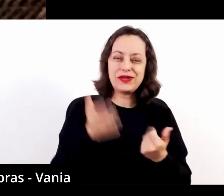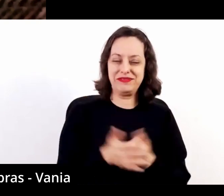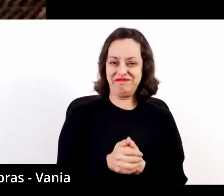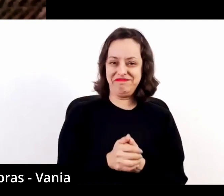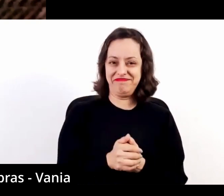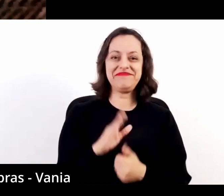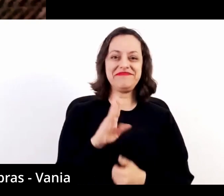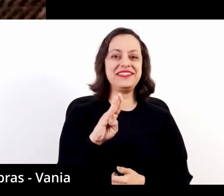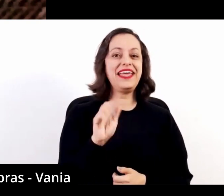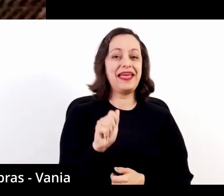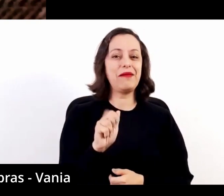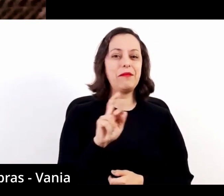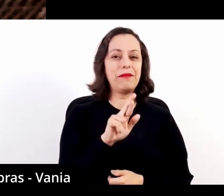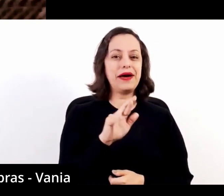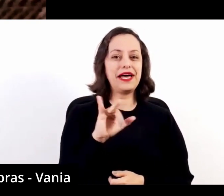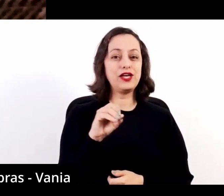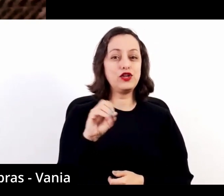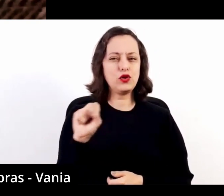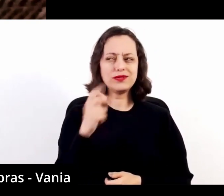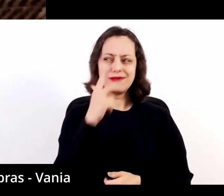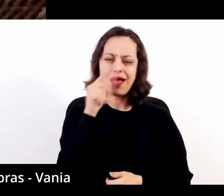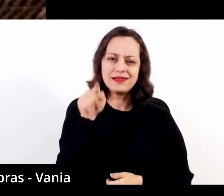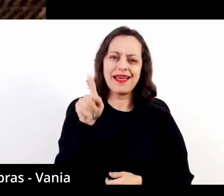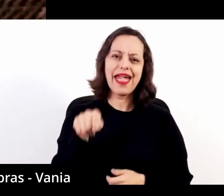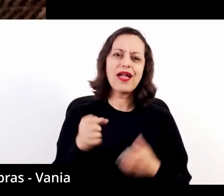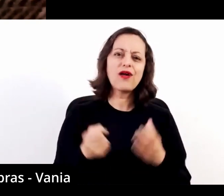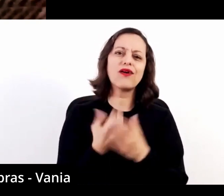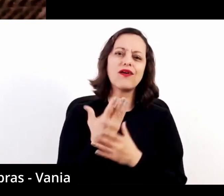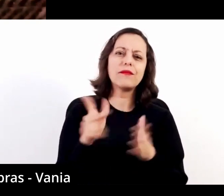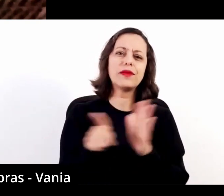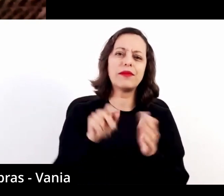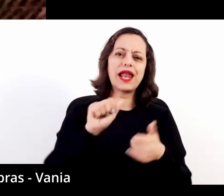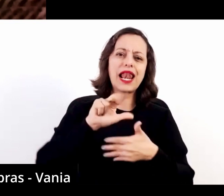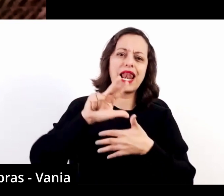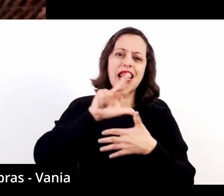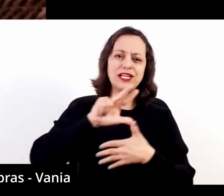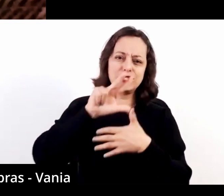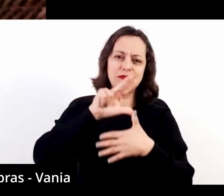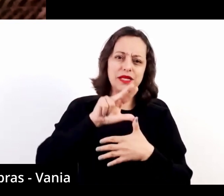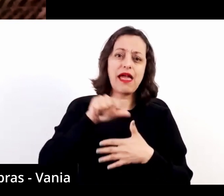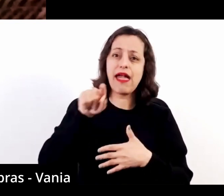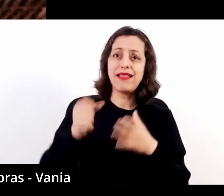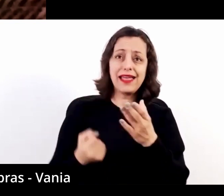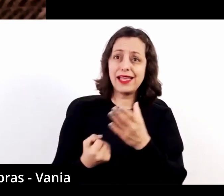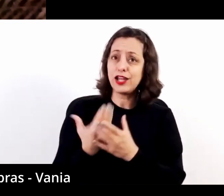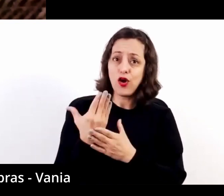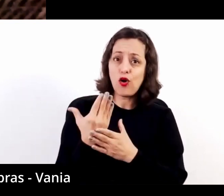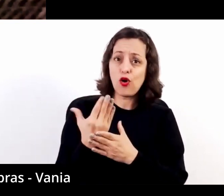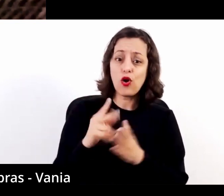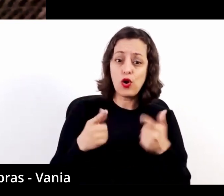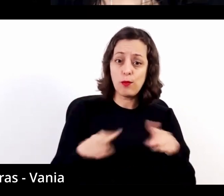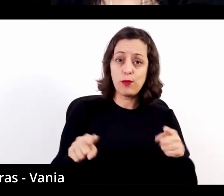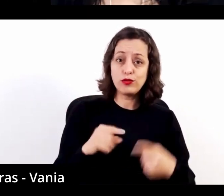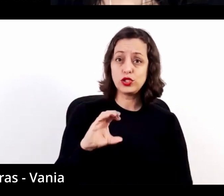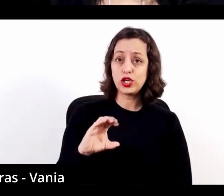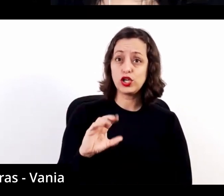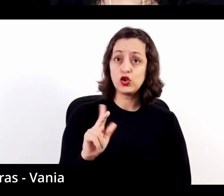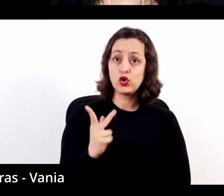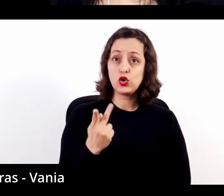O Barrios talvez seja o compositor latino-americano que tenha composto o choro mais famoso.